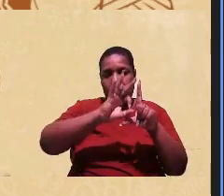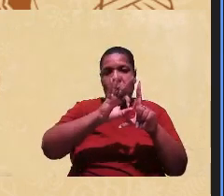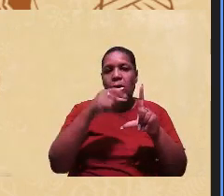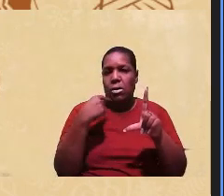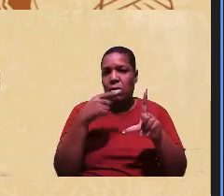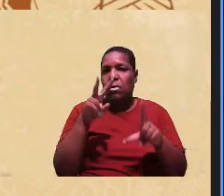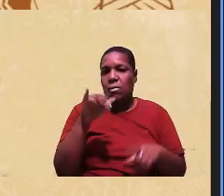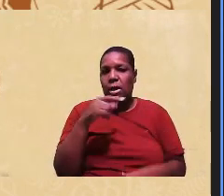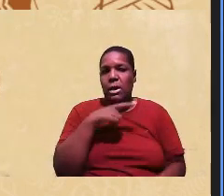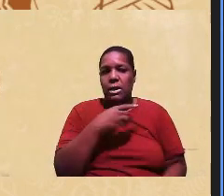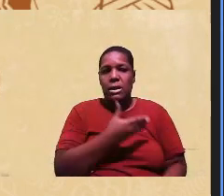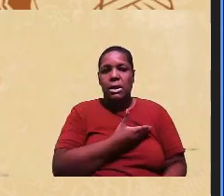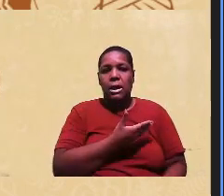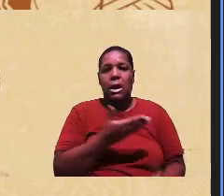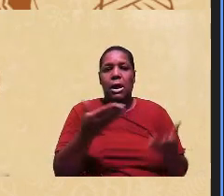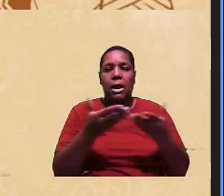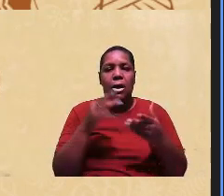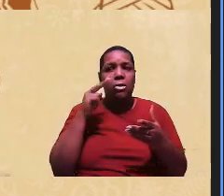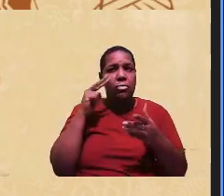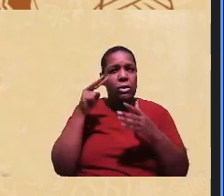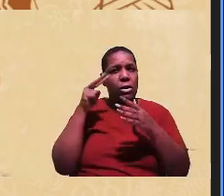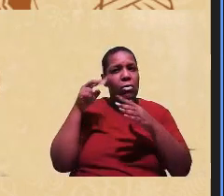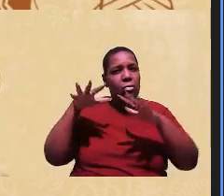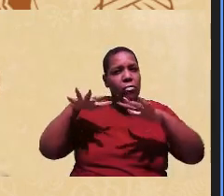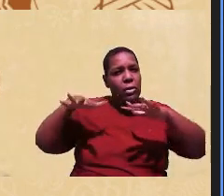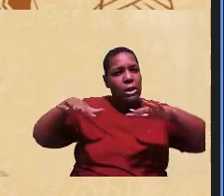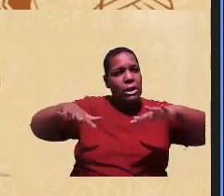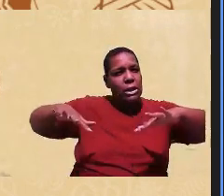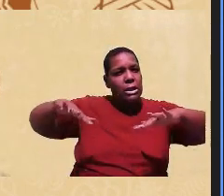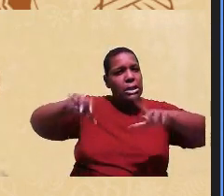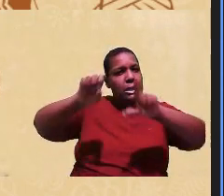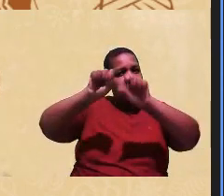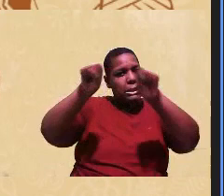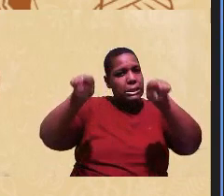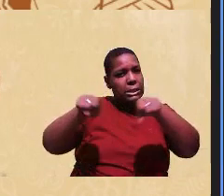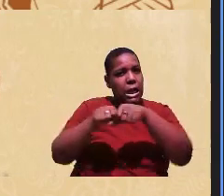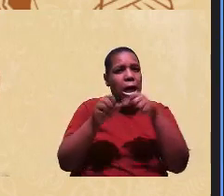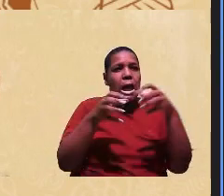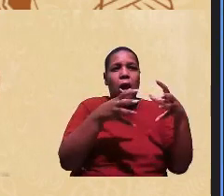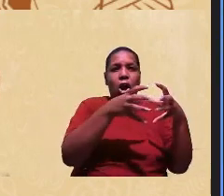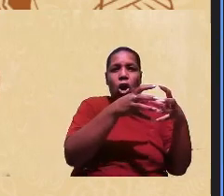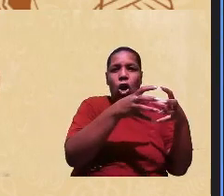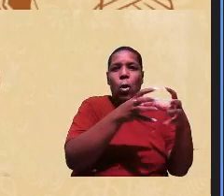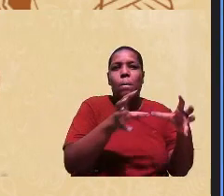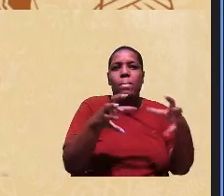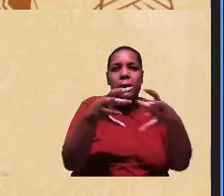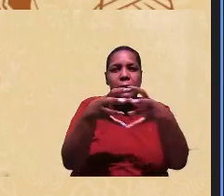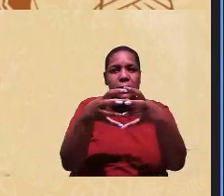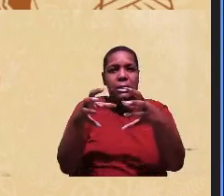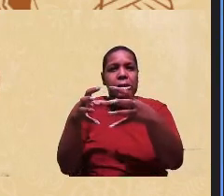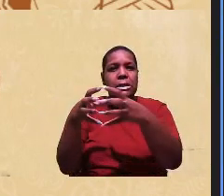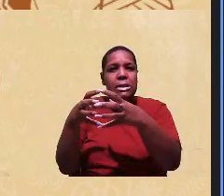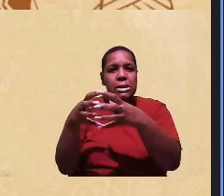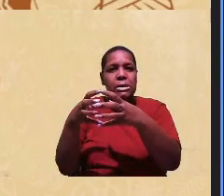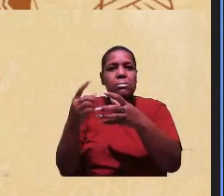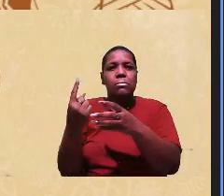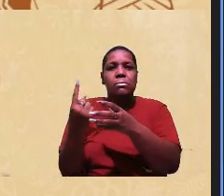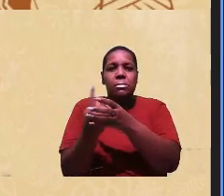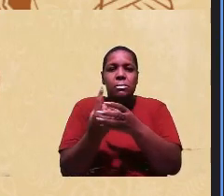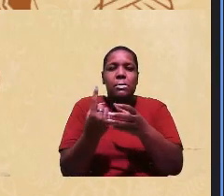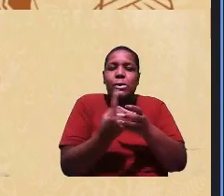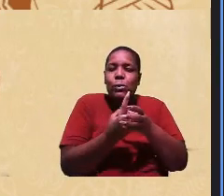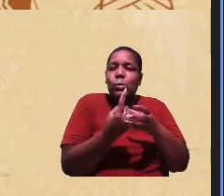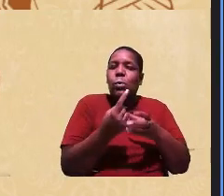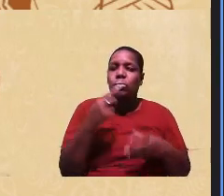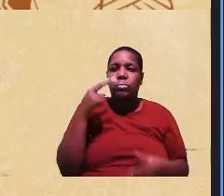mas quando você desce assim a cadeia do sistema você vai para as comissões para os núcleos a gente não percebe assim essa